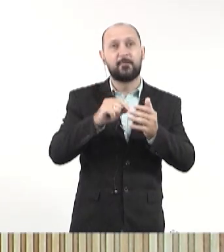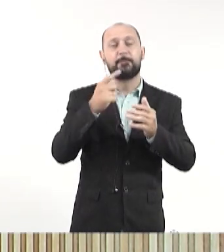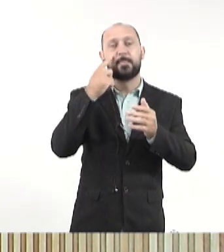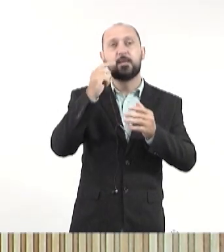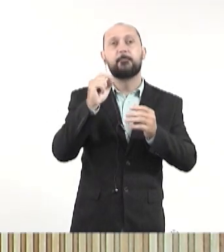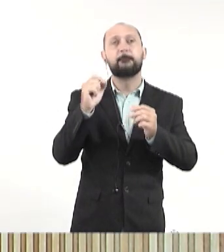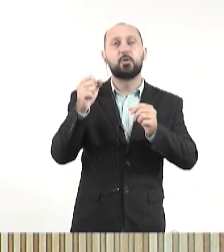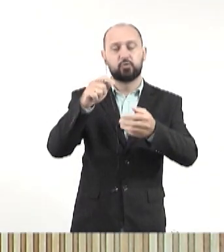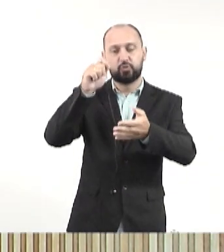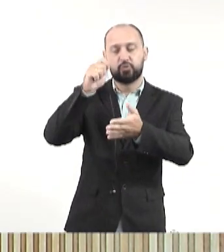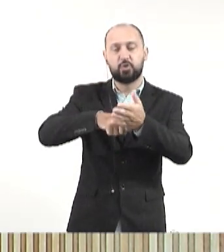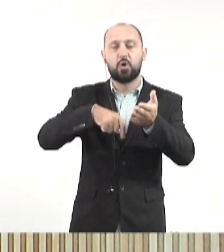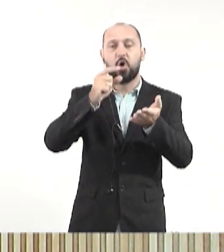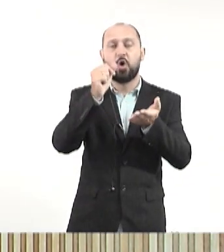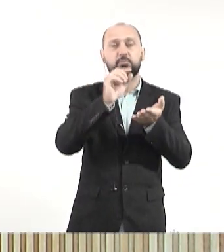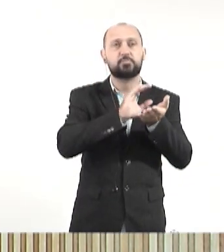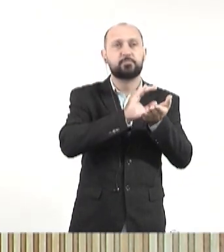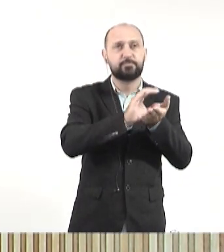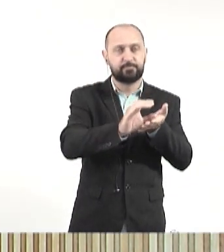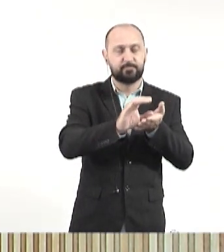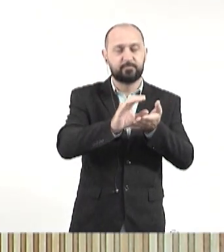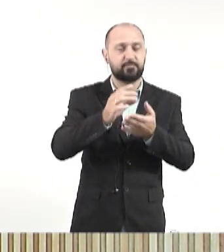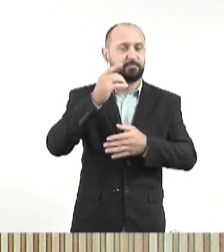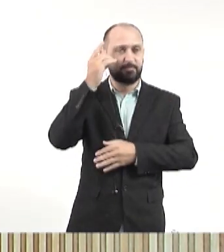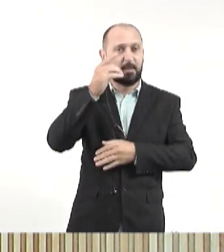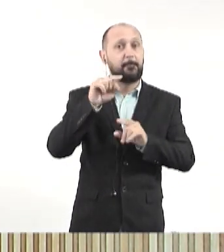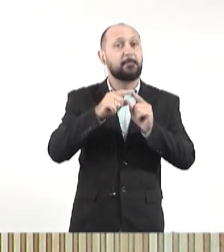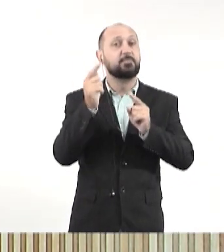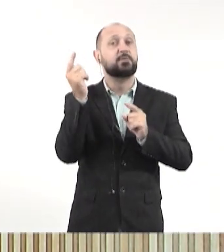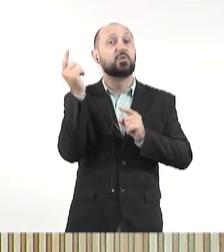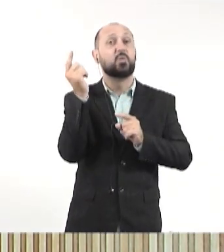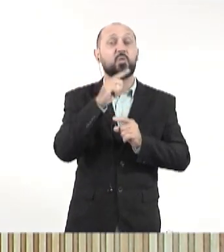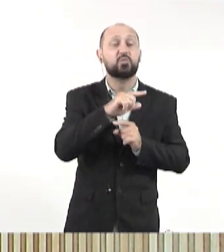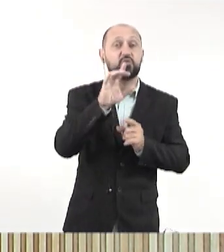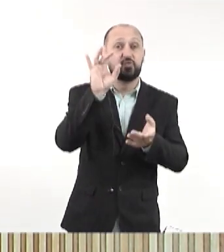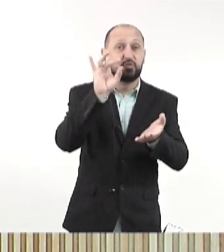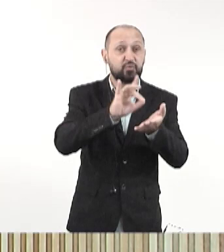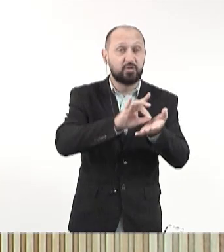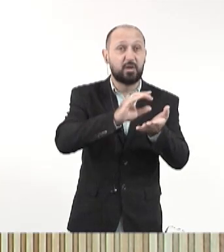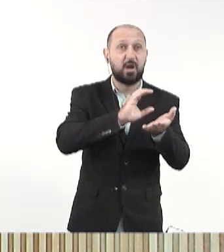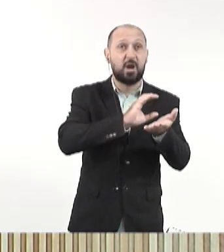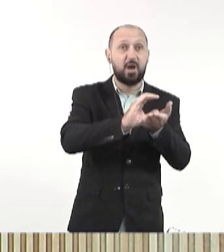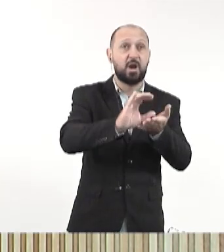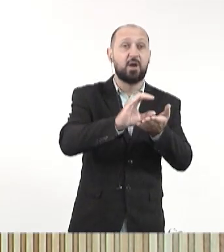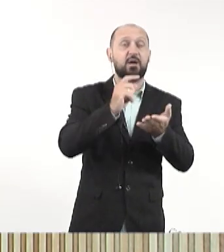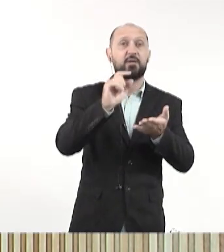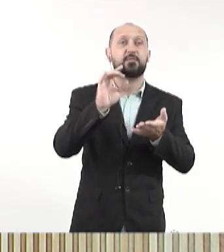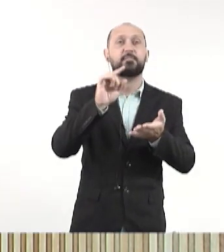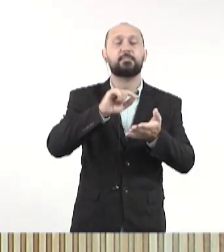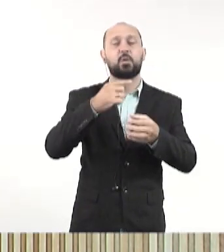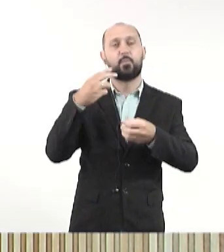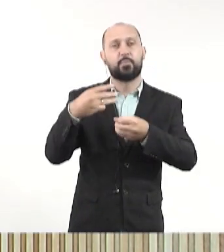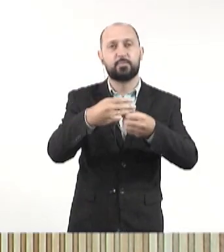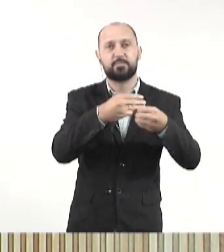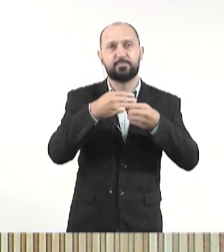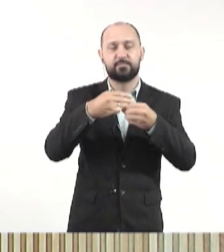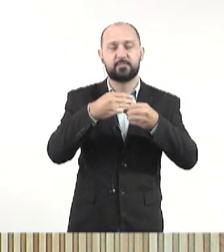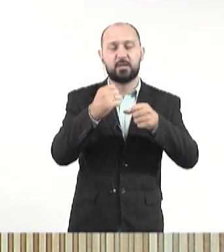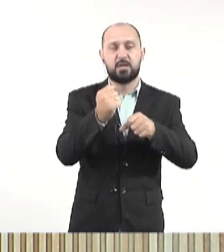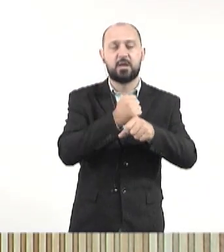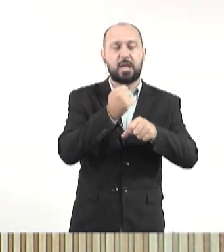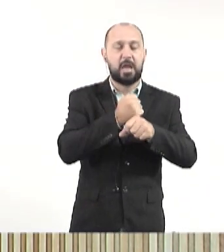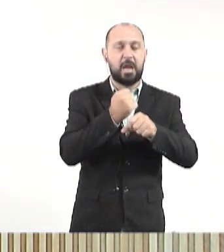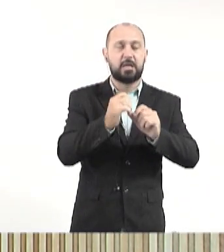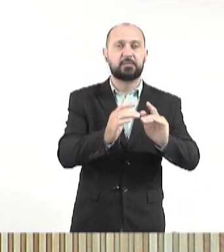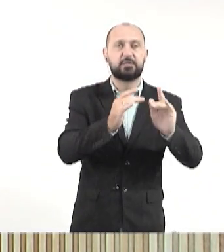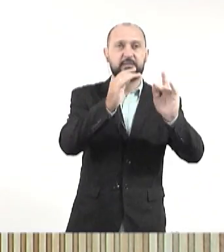previsão de receber uma emenda parlamentar. Mas, para que essa emenda possa ser efetivamente entregue e executada pelo município, esse imóvel